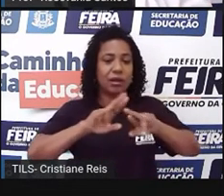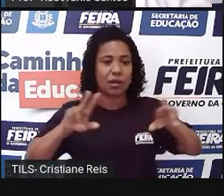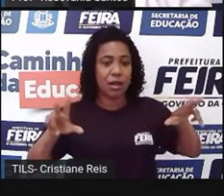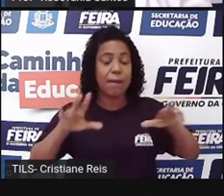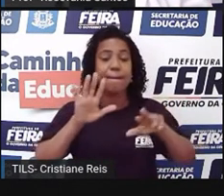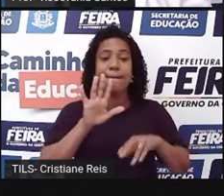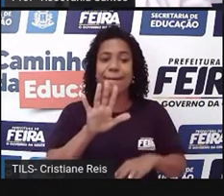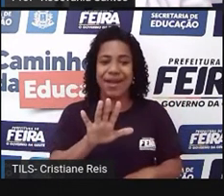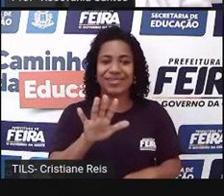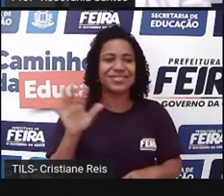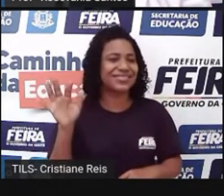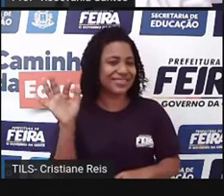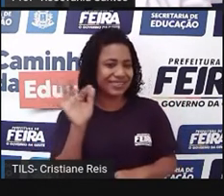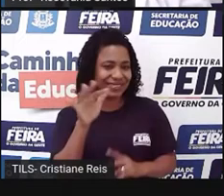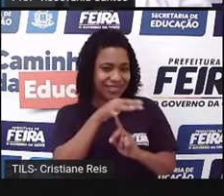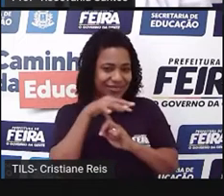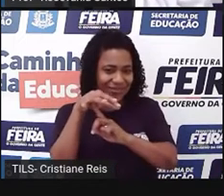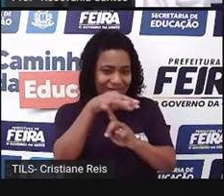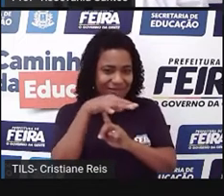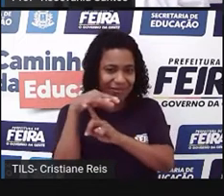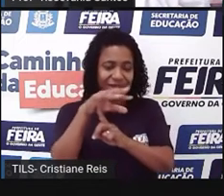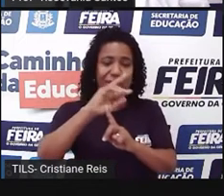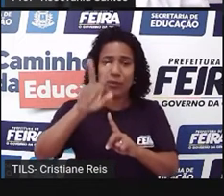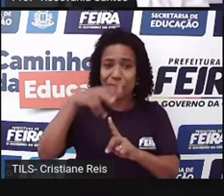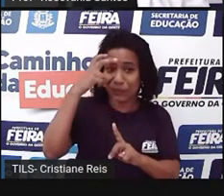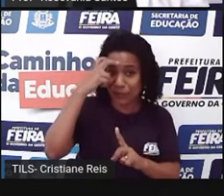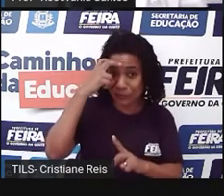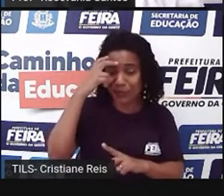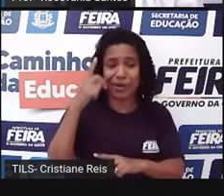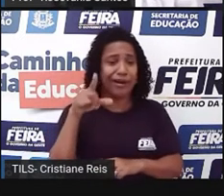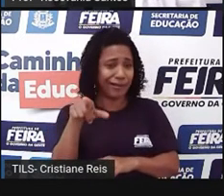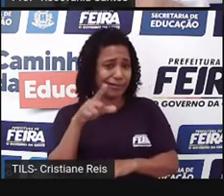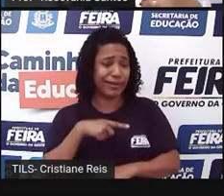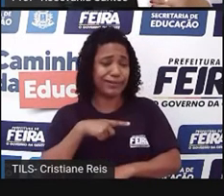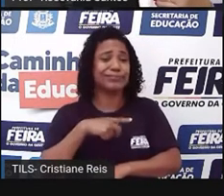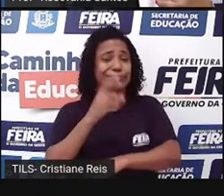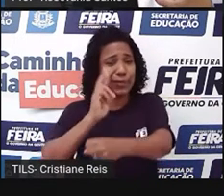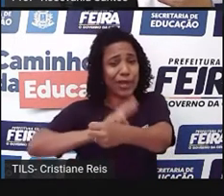também, tem esses momentos culturais e aí tem de tudo. A batida eletrônica,